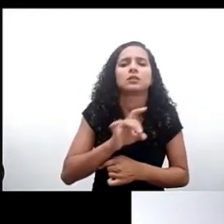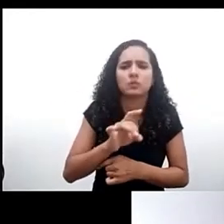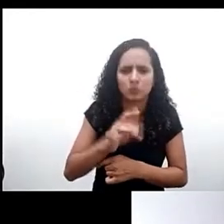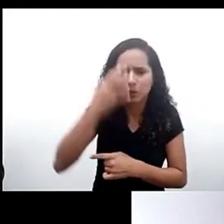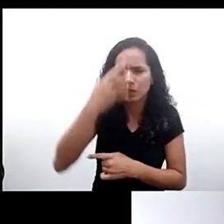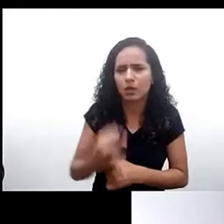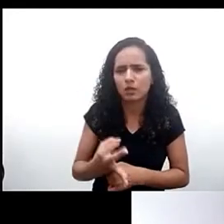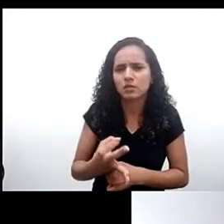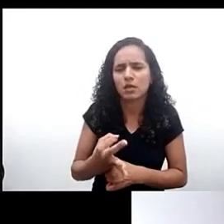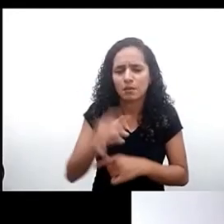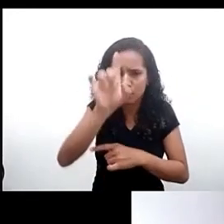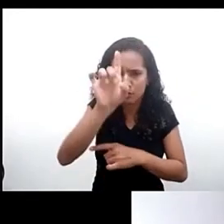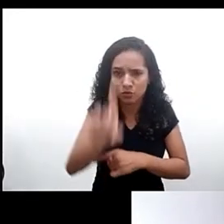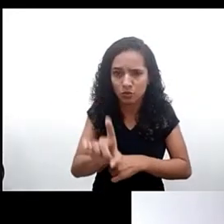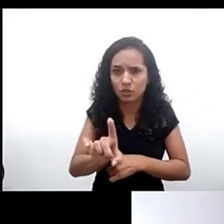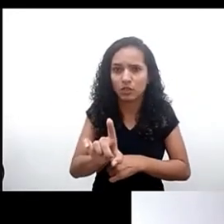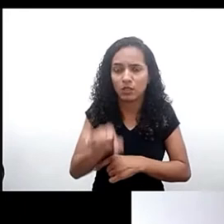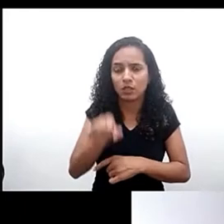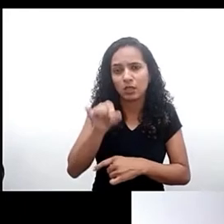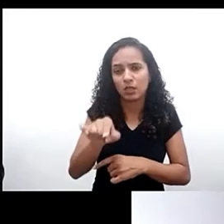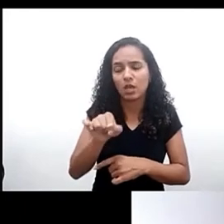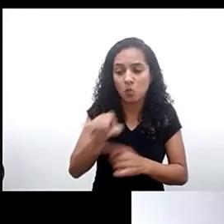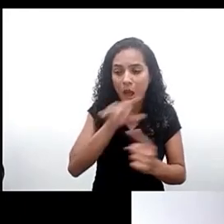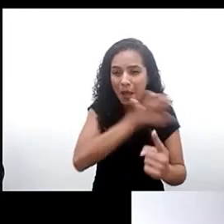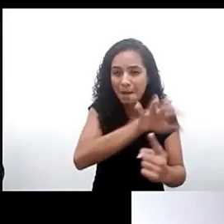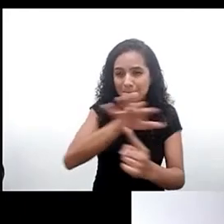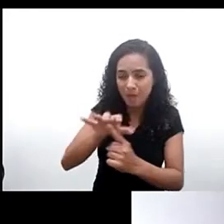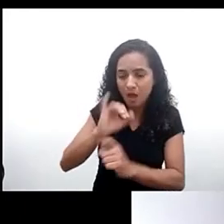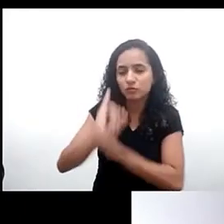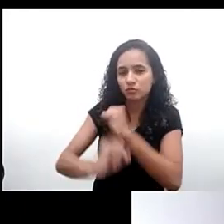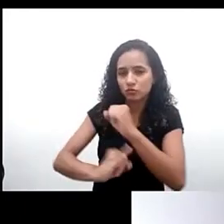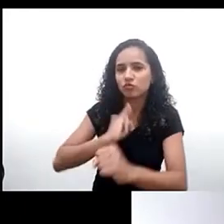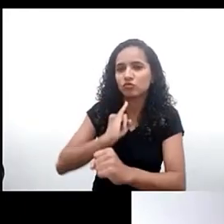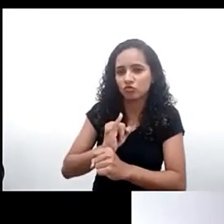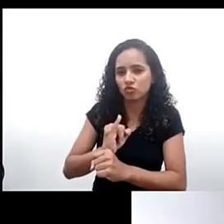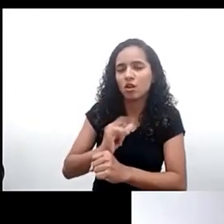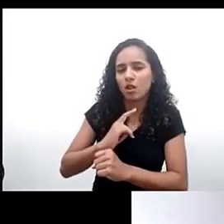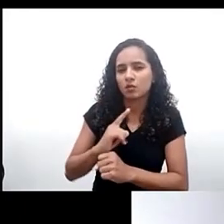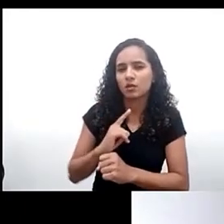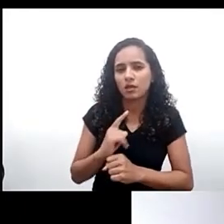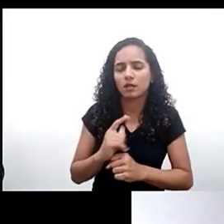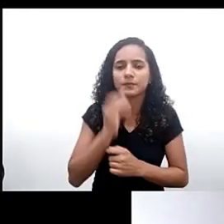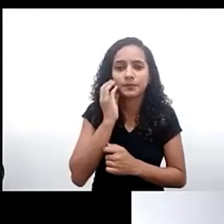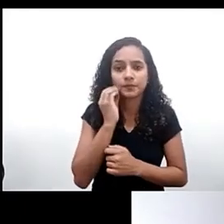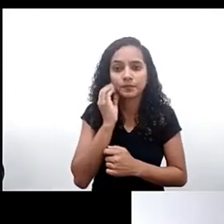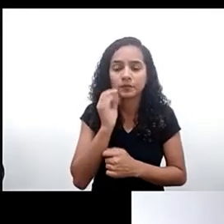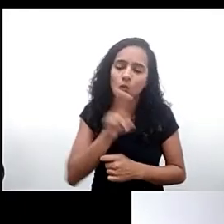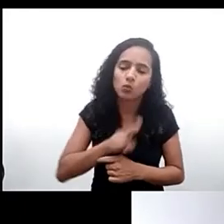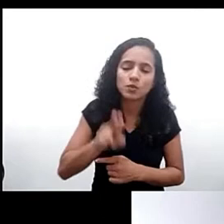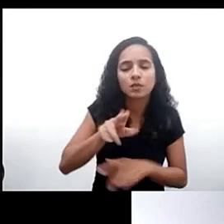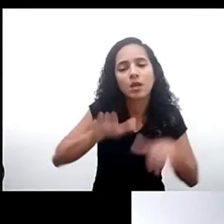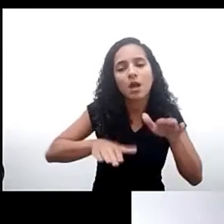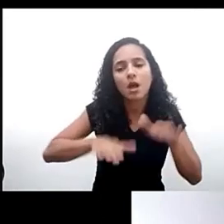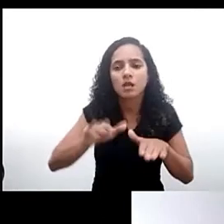das crianças impactados pelo entorno digital ou direito digital usamos geralmente os dados a